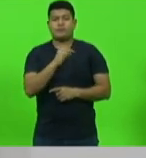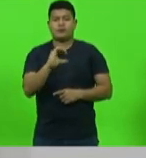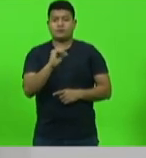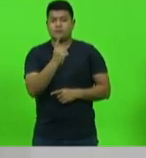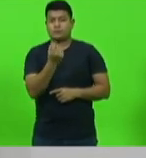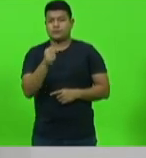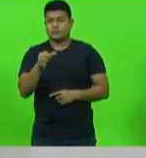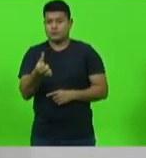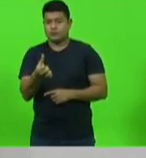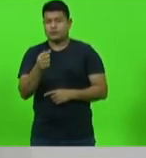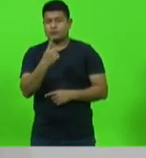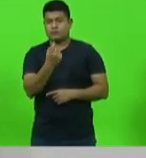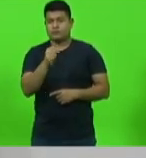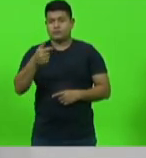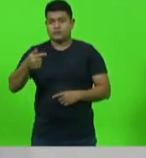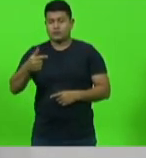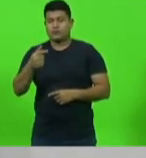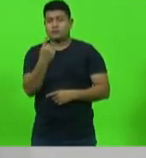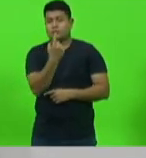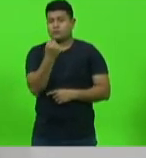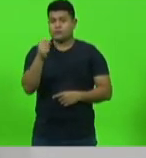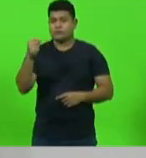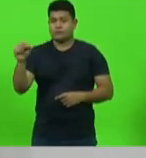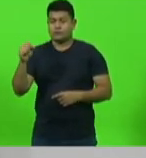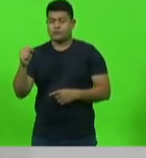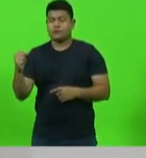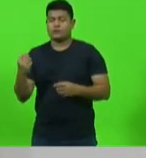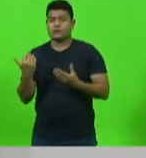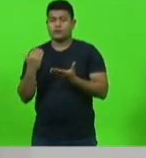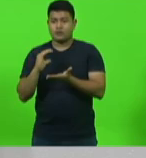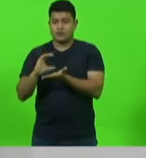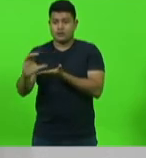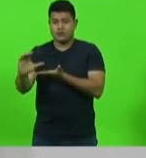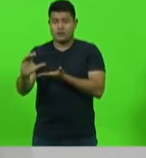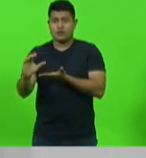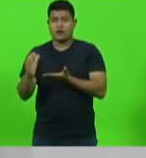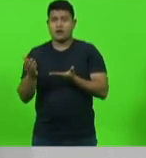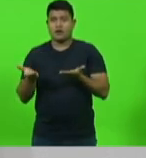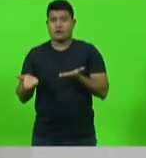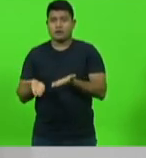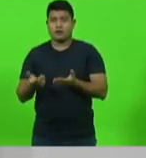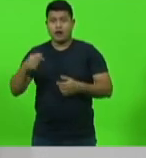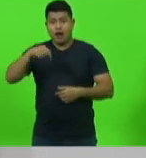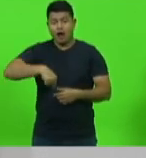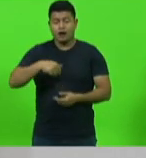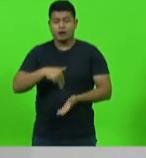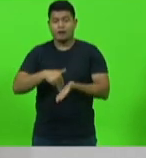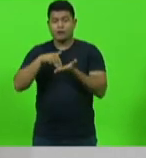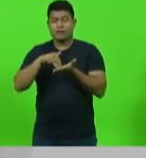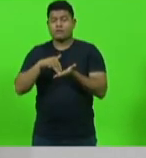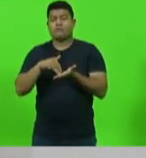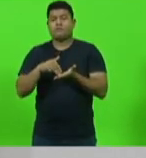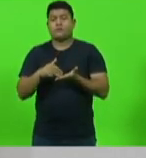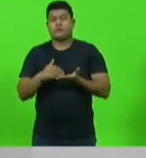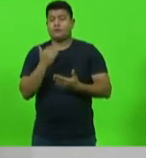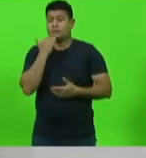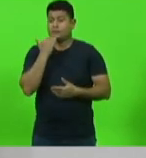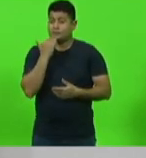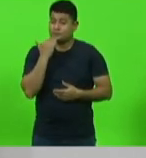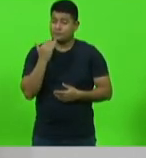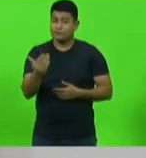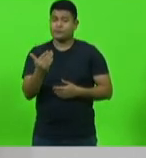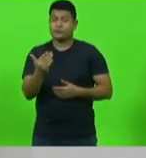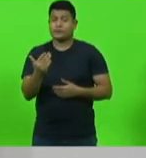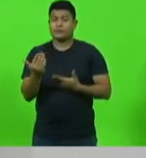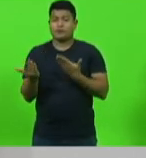Congresso Nacional. Por isso, senhor presidente, estamos apresentando nesta Casa uma moção de apelo para que a Câmara dos Deputados e o